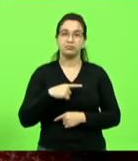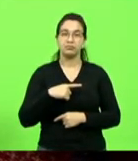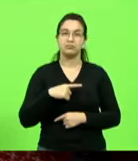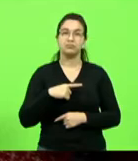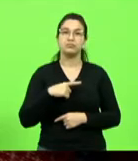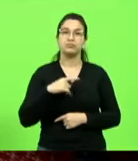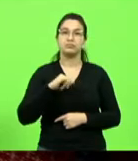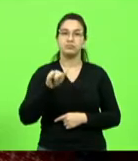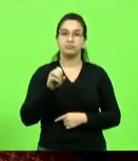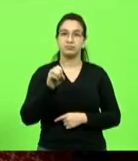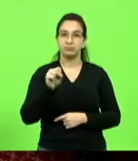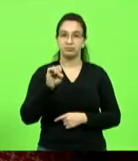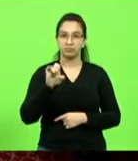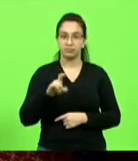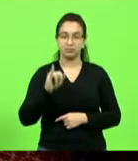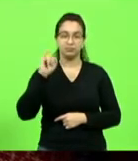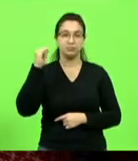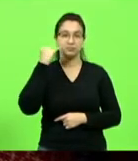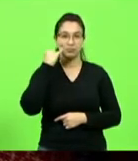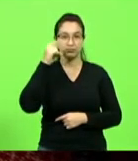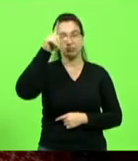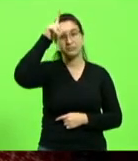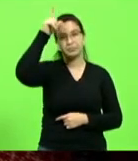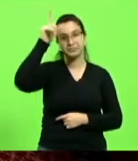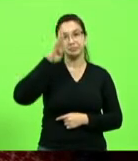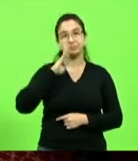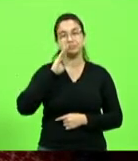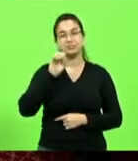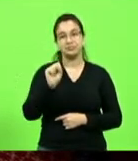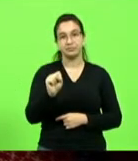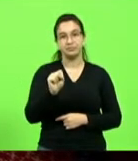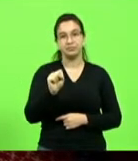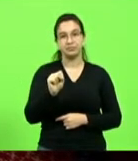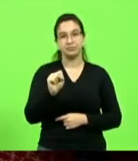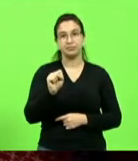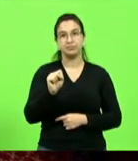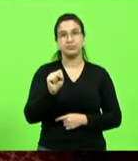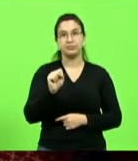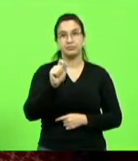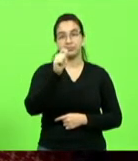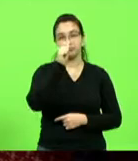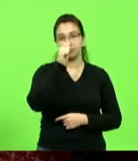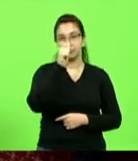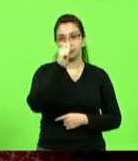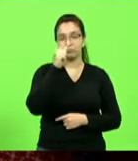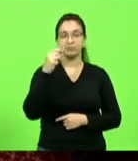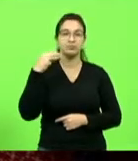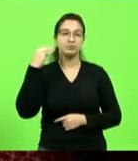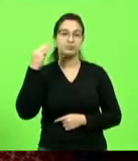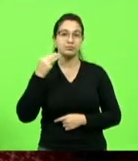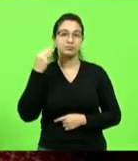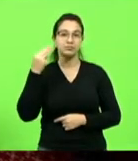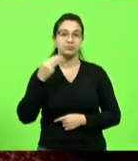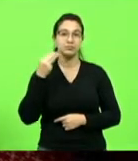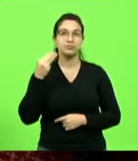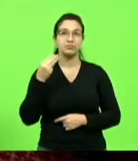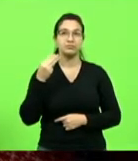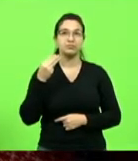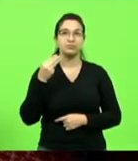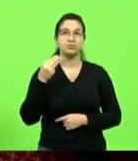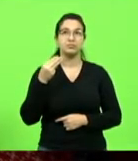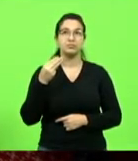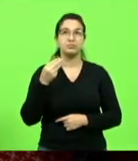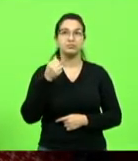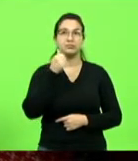Schaeffer, Gessé Lopes, Sargento Lima, Bruno Souza e João Amin, Márcio Machado e pela deputada, digo pela